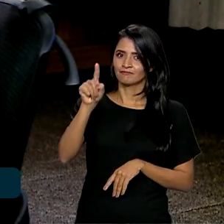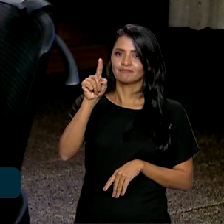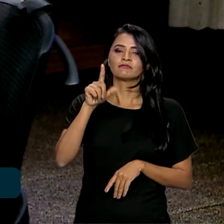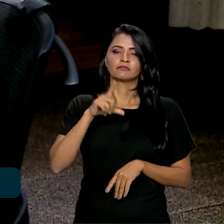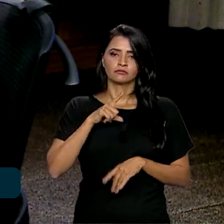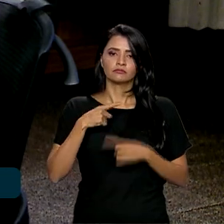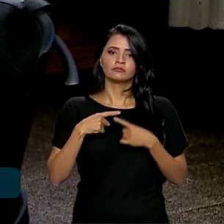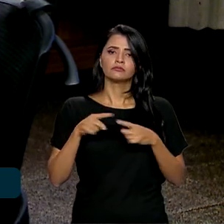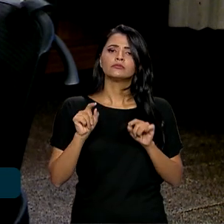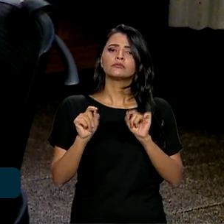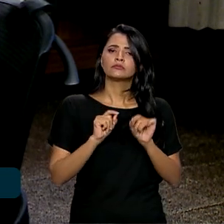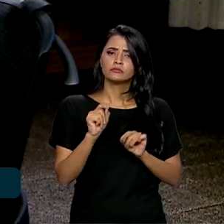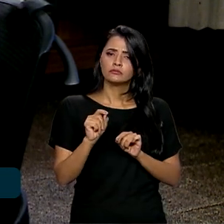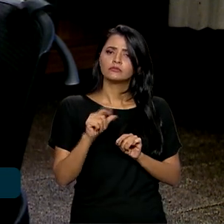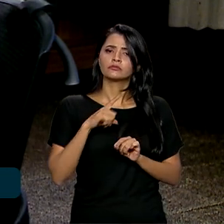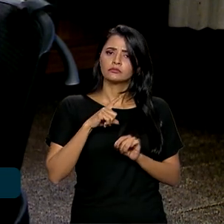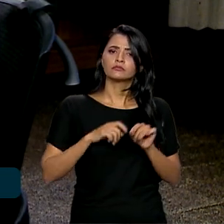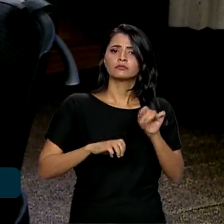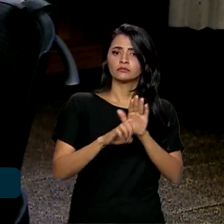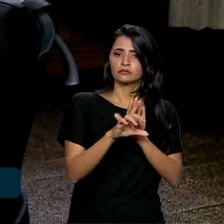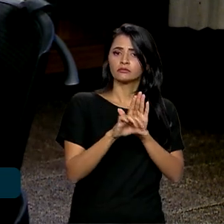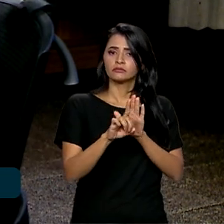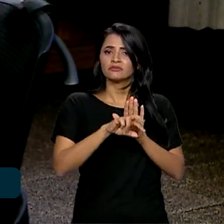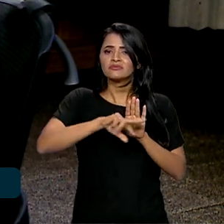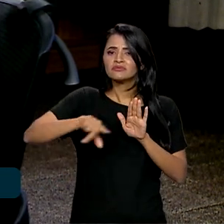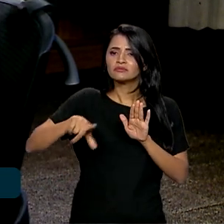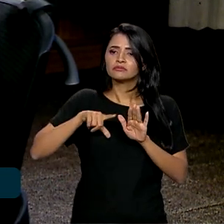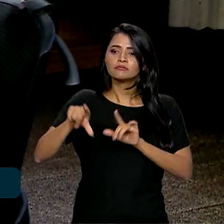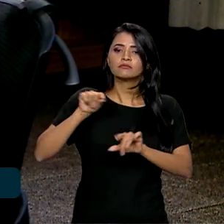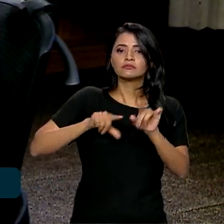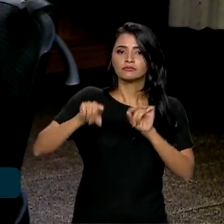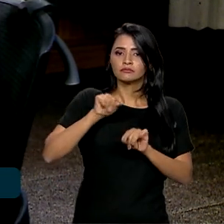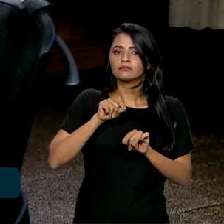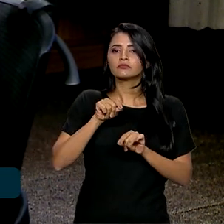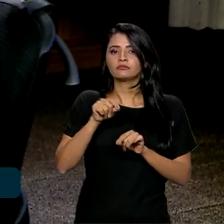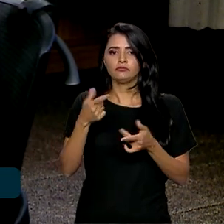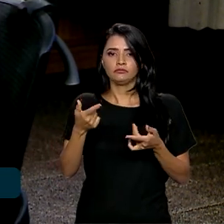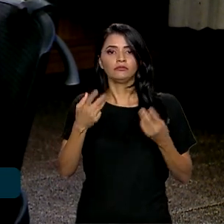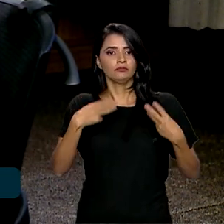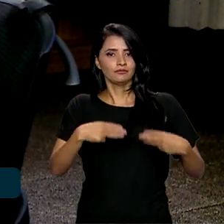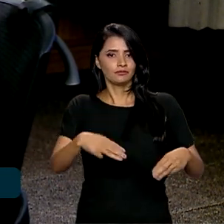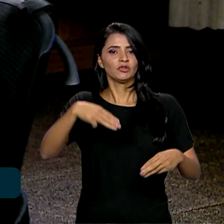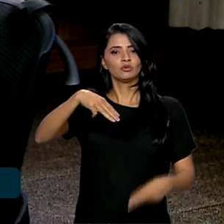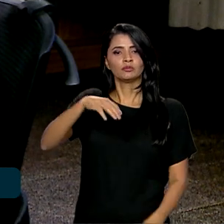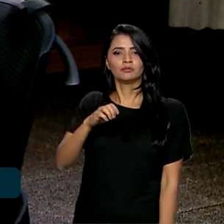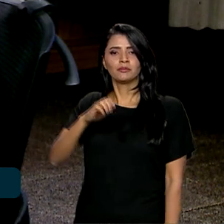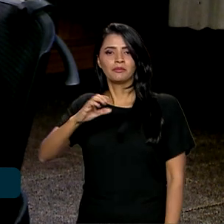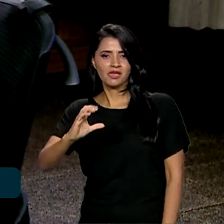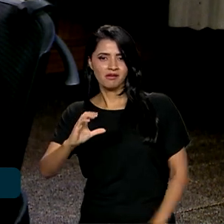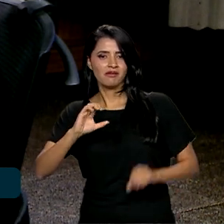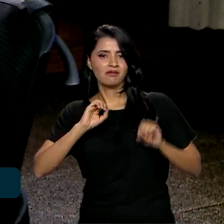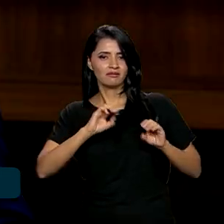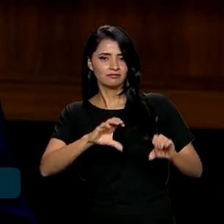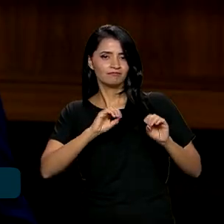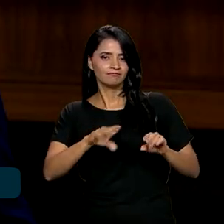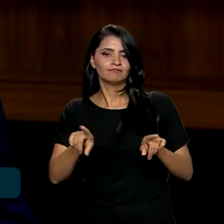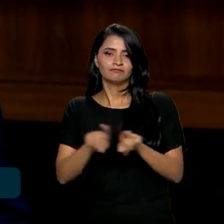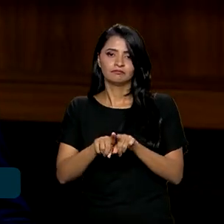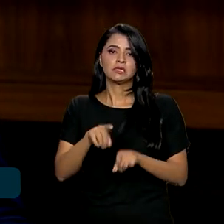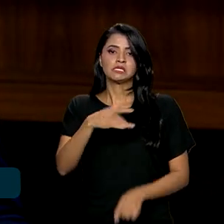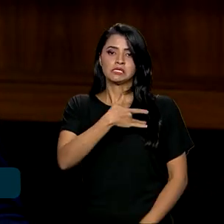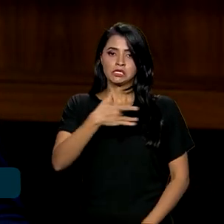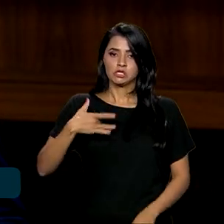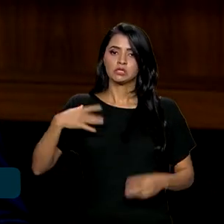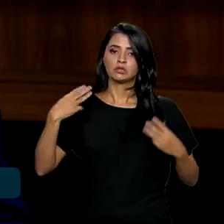abertura de editar de seleção no Ministério da Educação, no Ministério da Saúde,